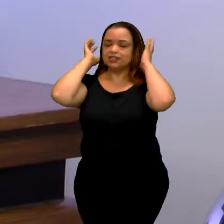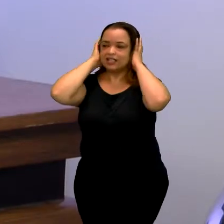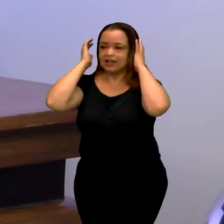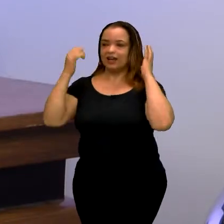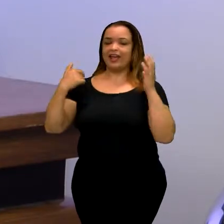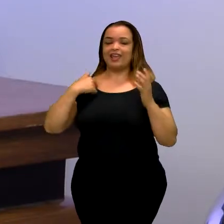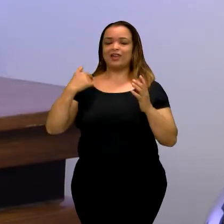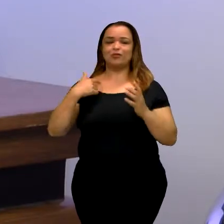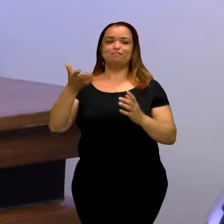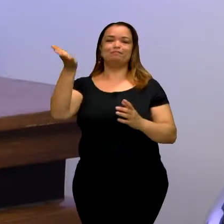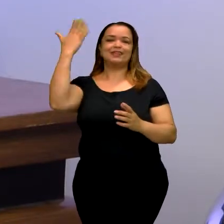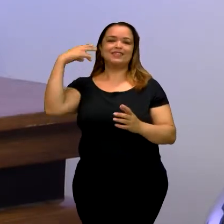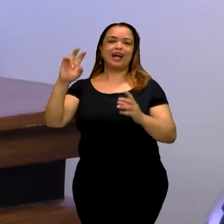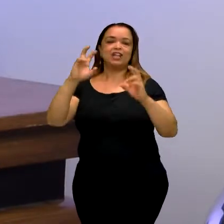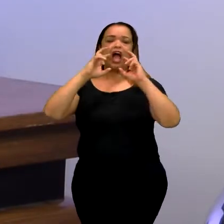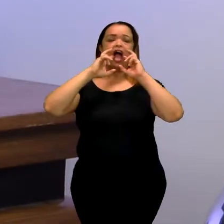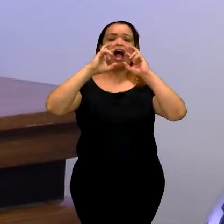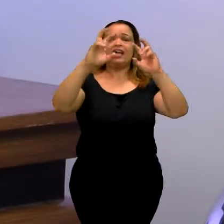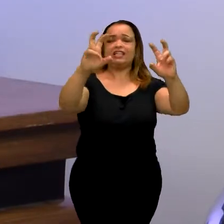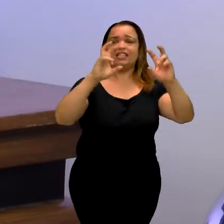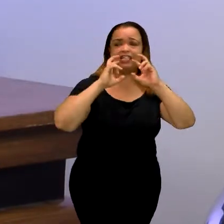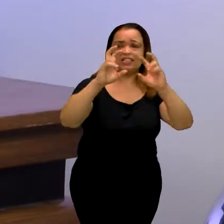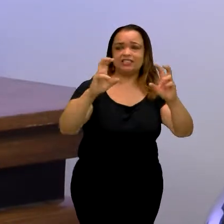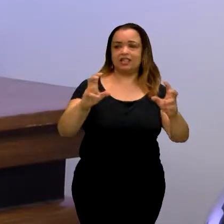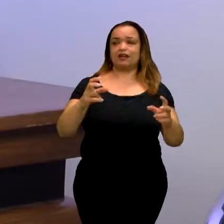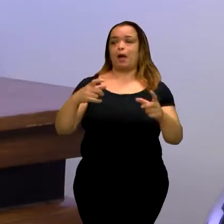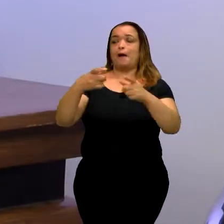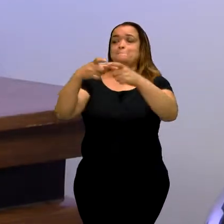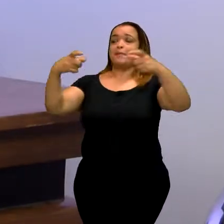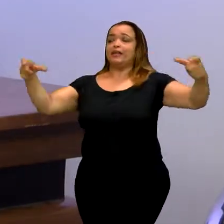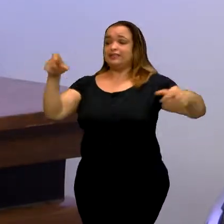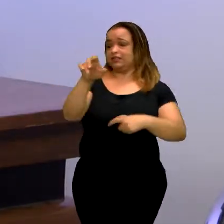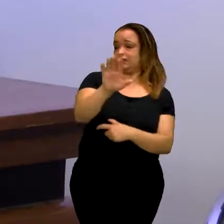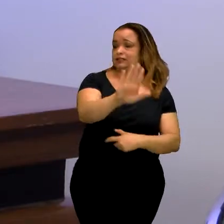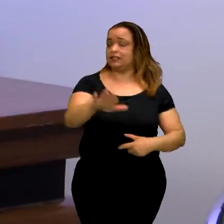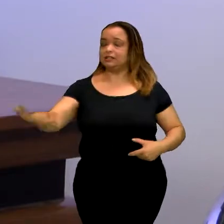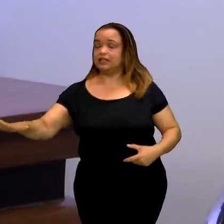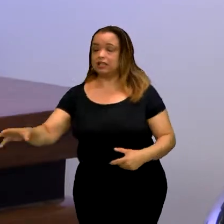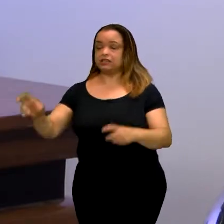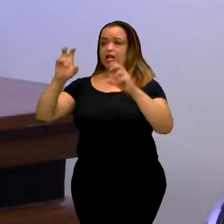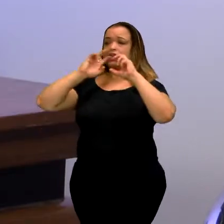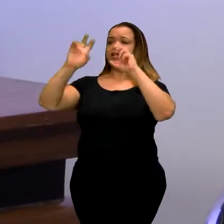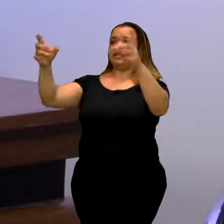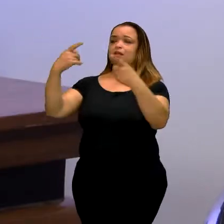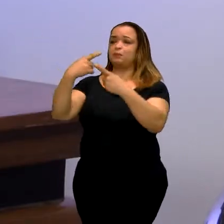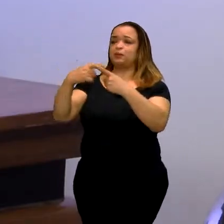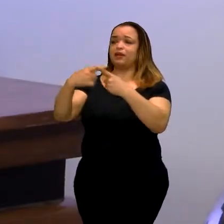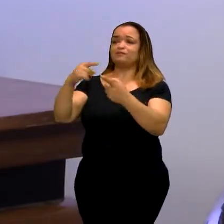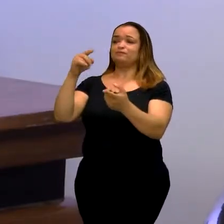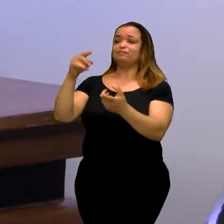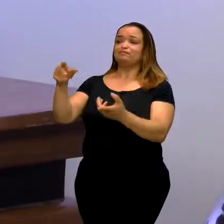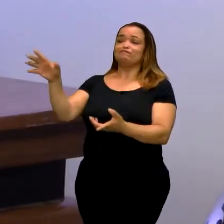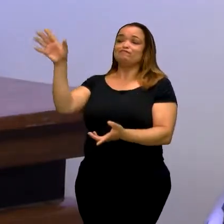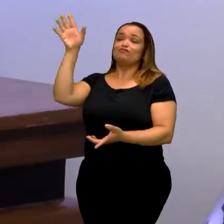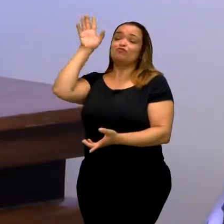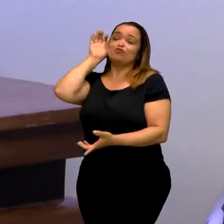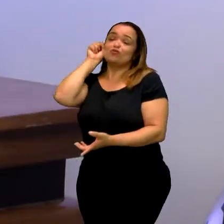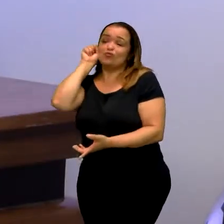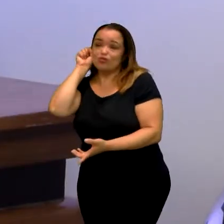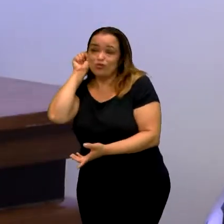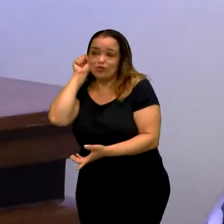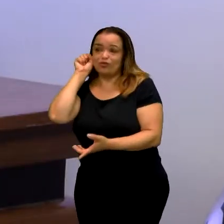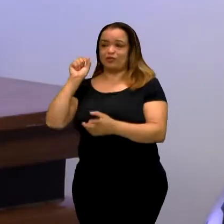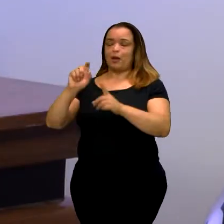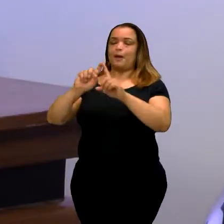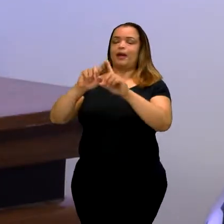gritando. Coisa que a maioria das crianças gritam. Por não ter retorno auditivo, imagina. Eu não ia imaginar que